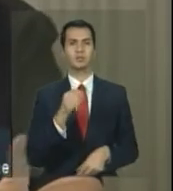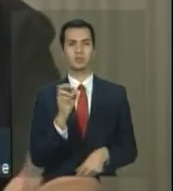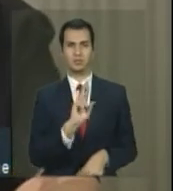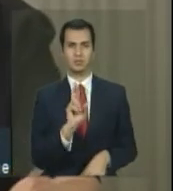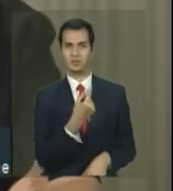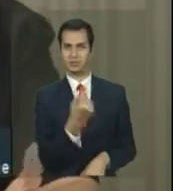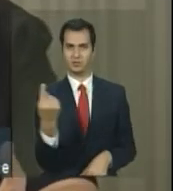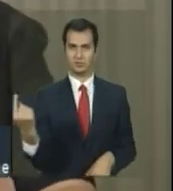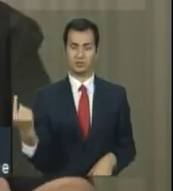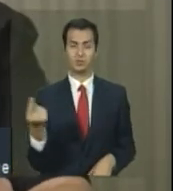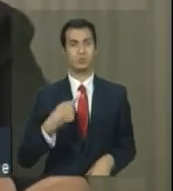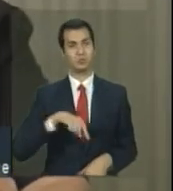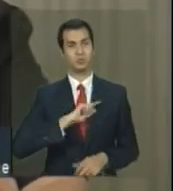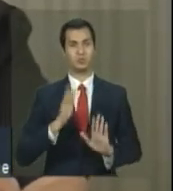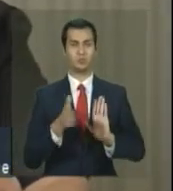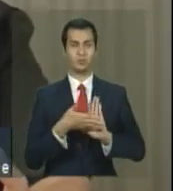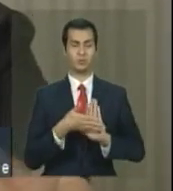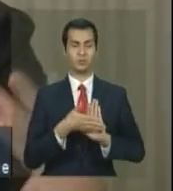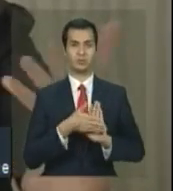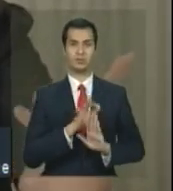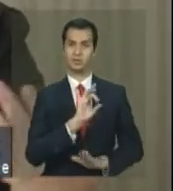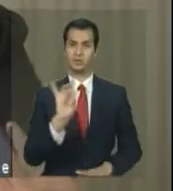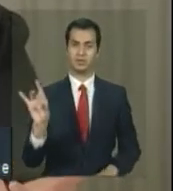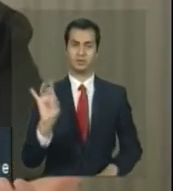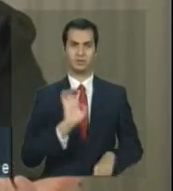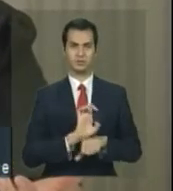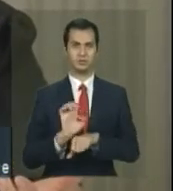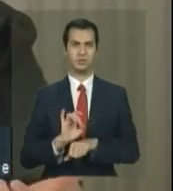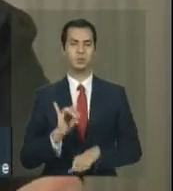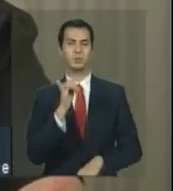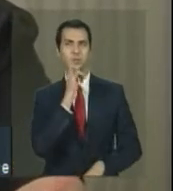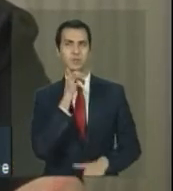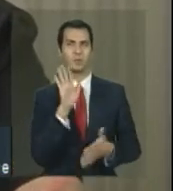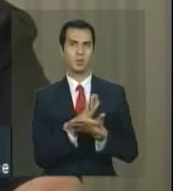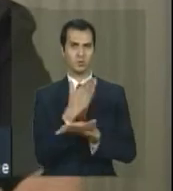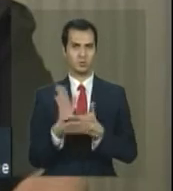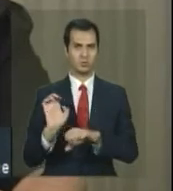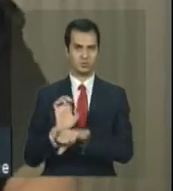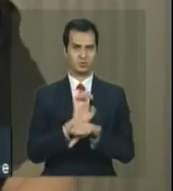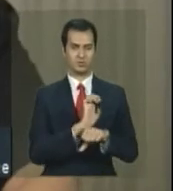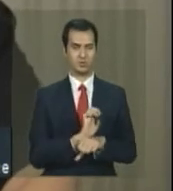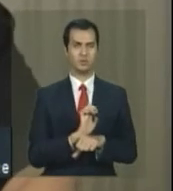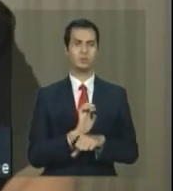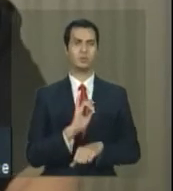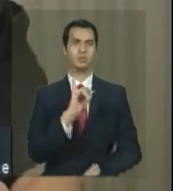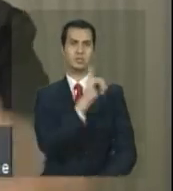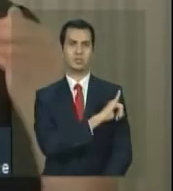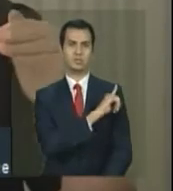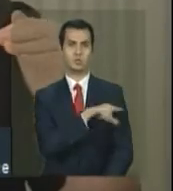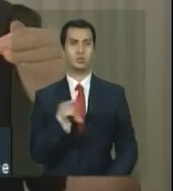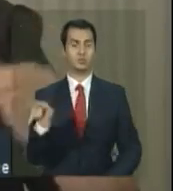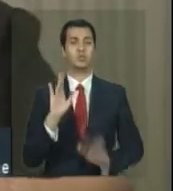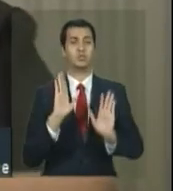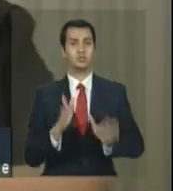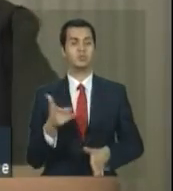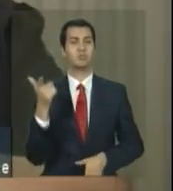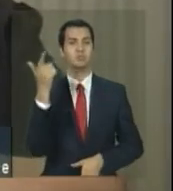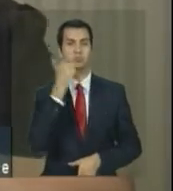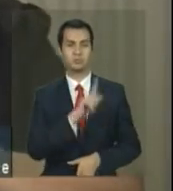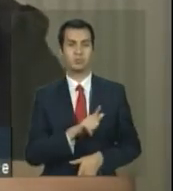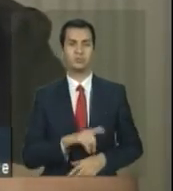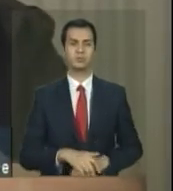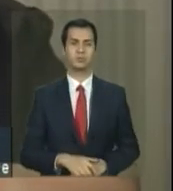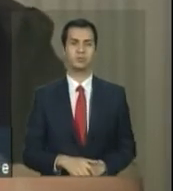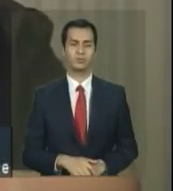tem levado para os estados. Alguns estados, como o caso do Rio de Janeiro, estão fechando o hiato, ou seja, estão completando,